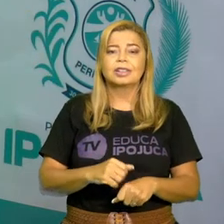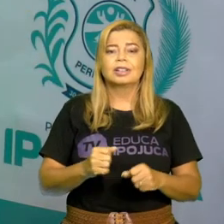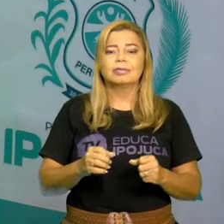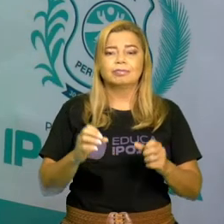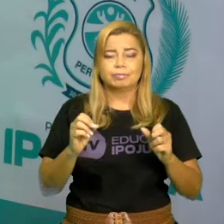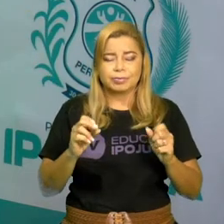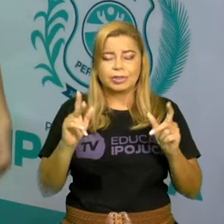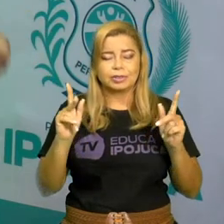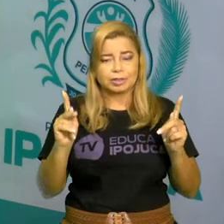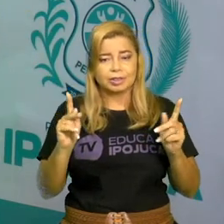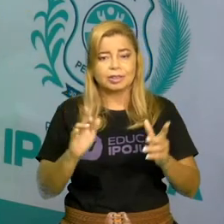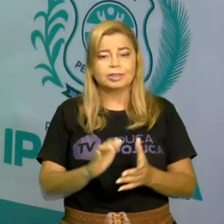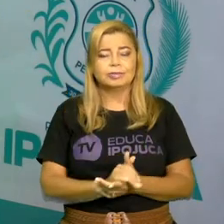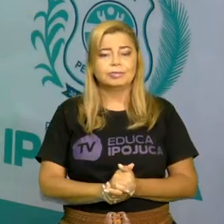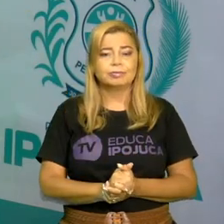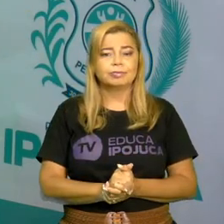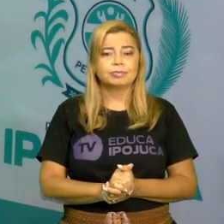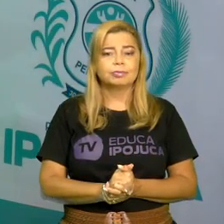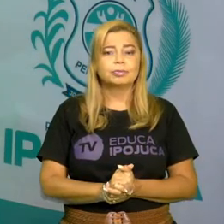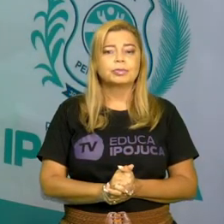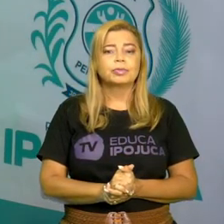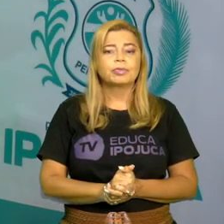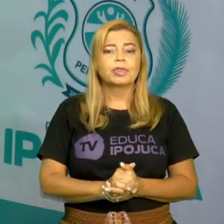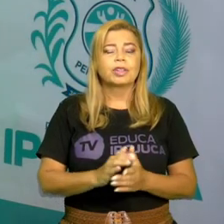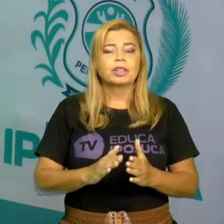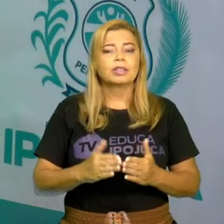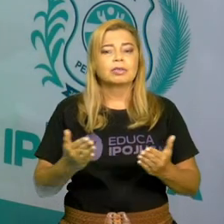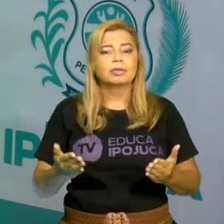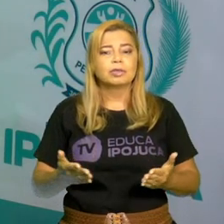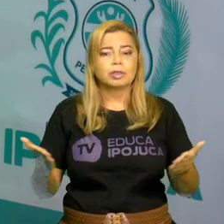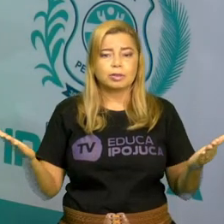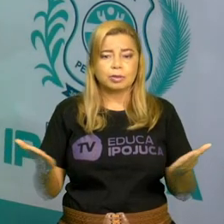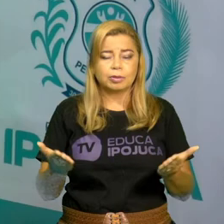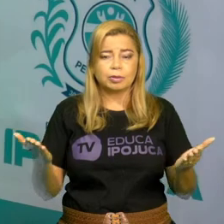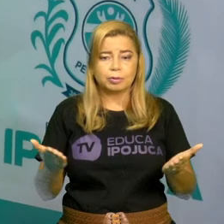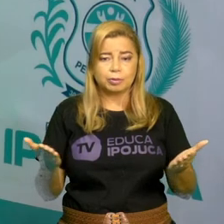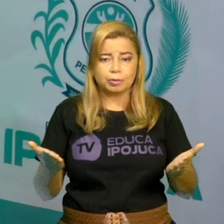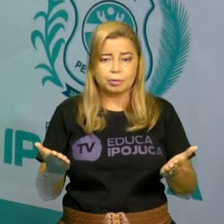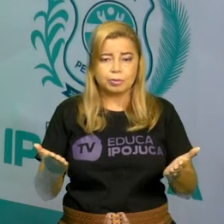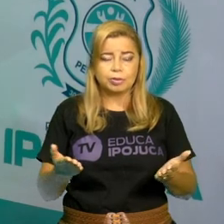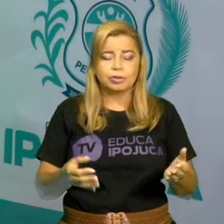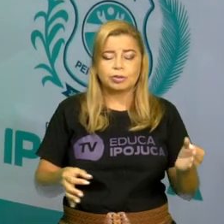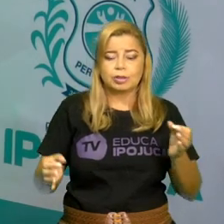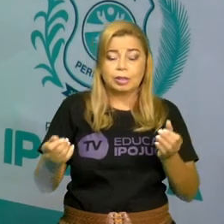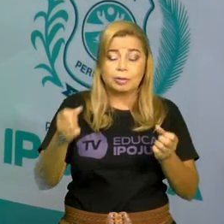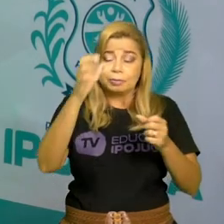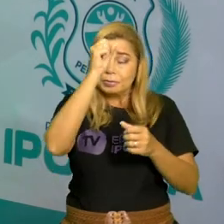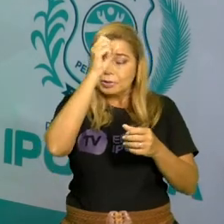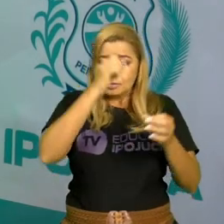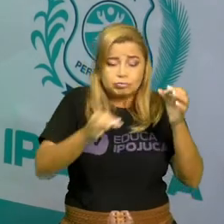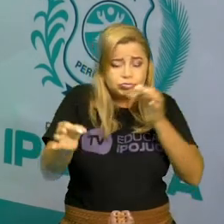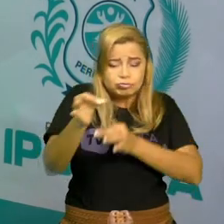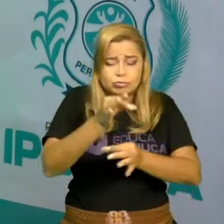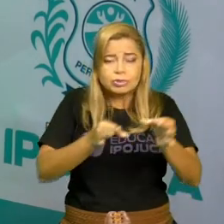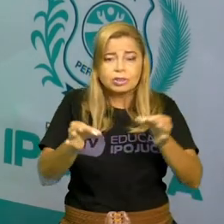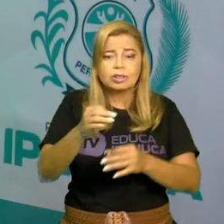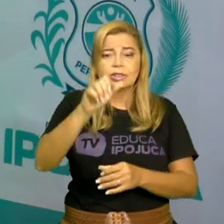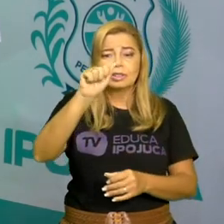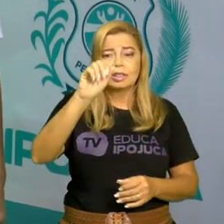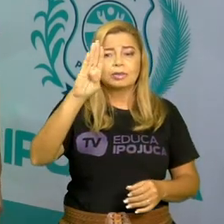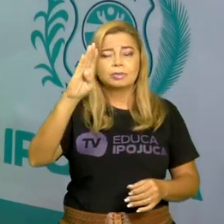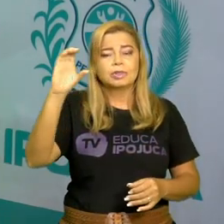aulas. E como hoje nós aprendemos o é ordem alfabética e o que é